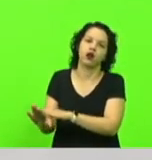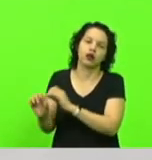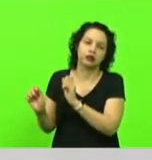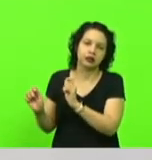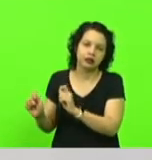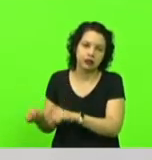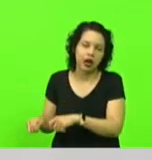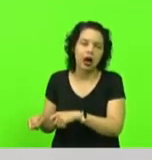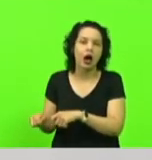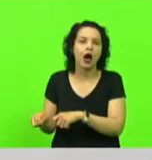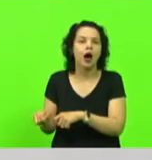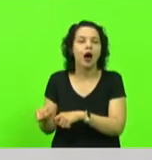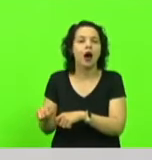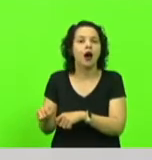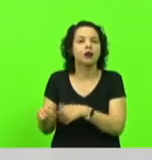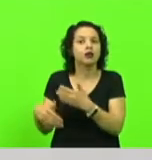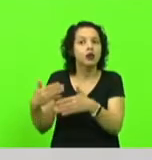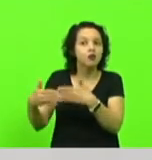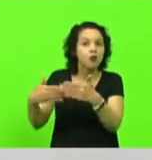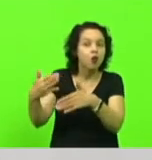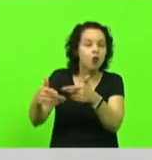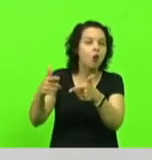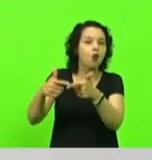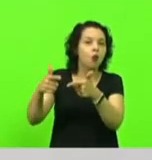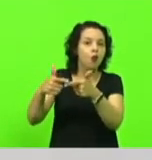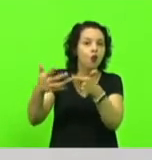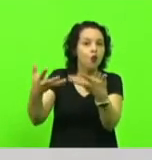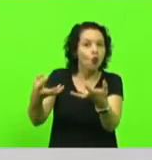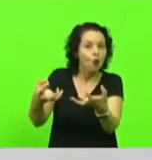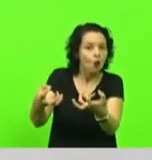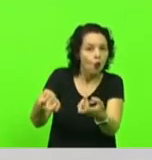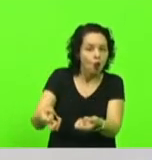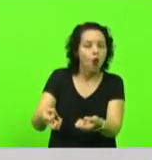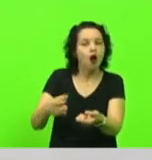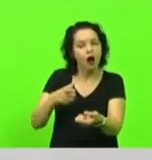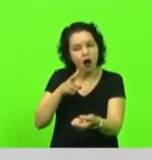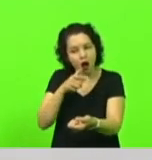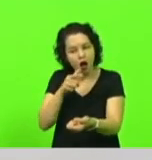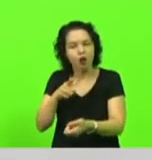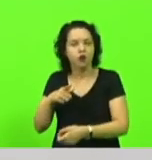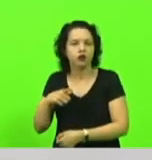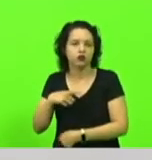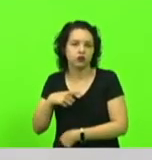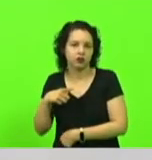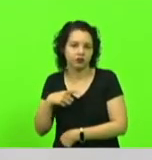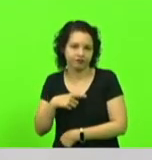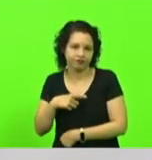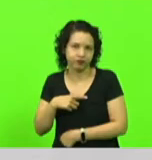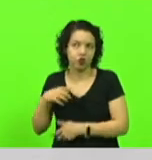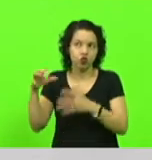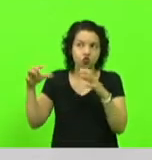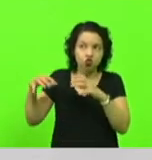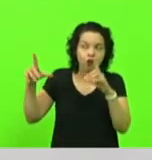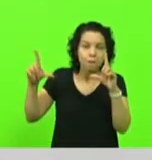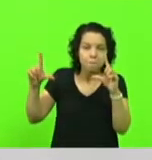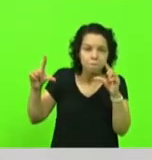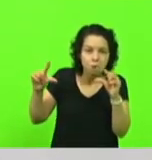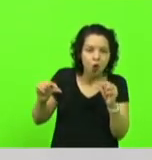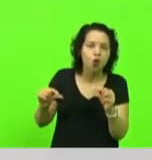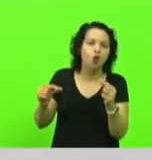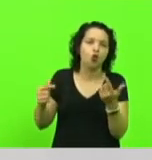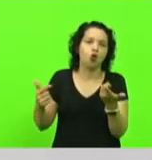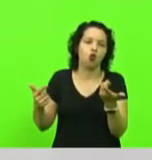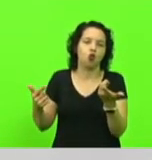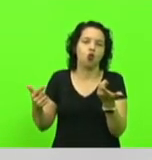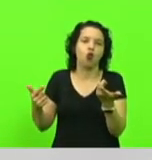exatamente para os momentos de adversidade, nos momentos em que a precipitação baixa e a necessidade de ter